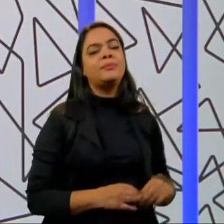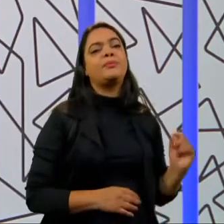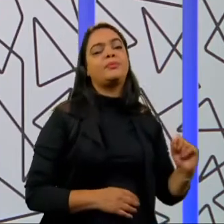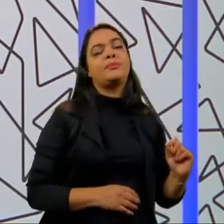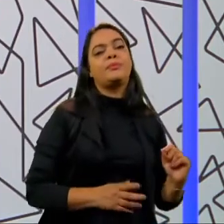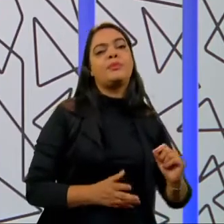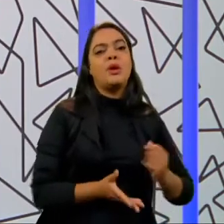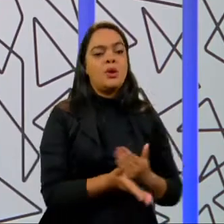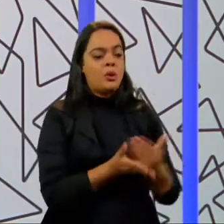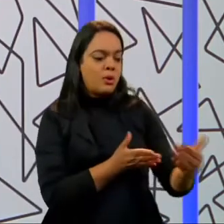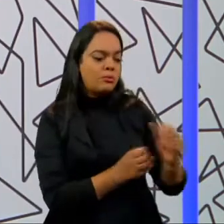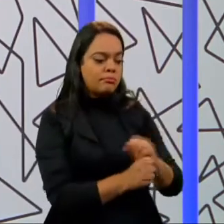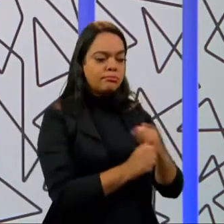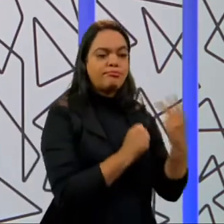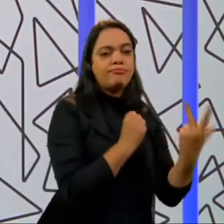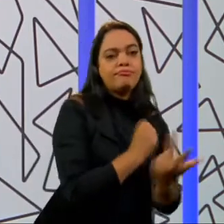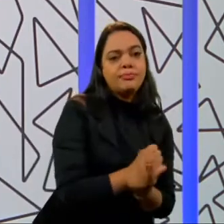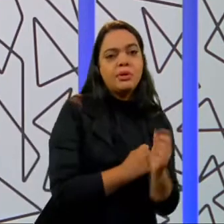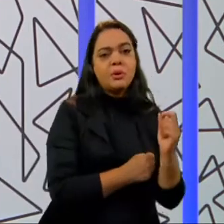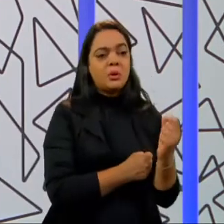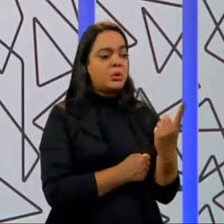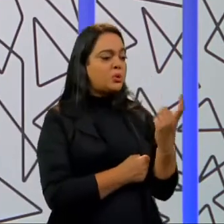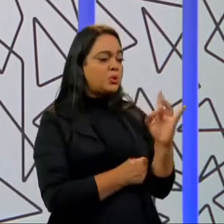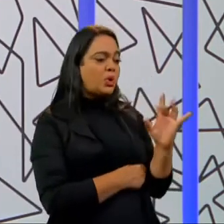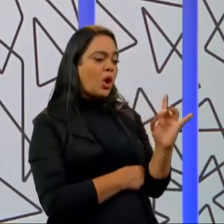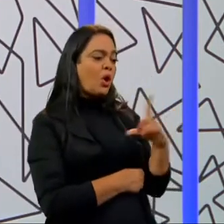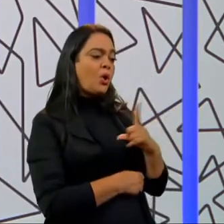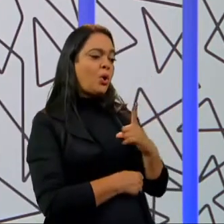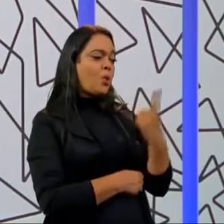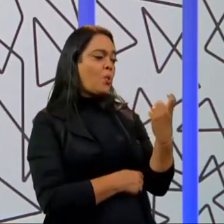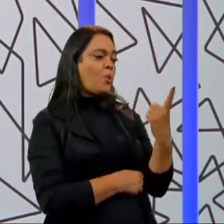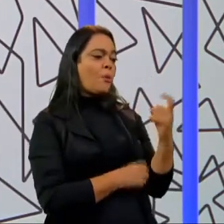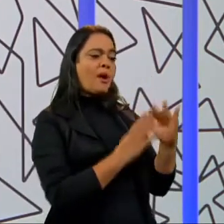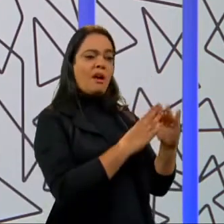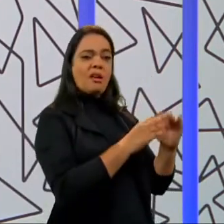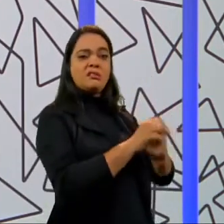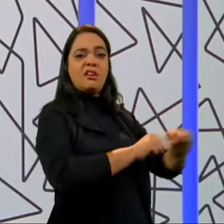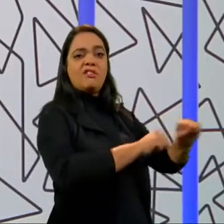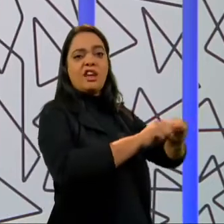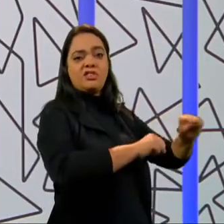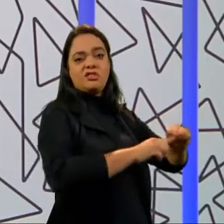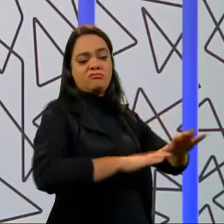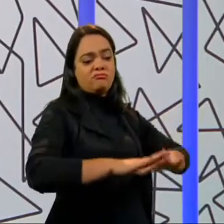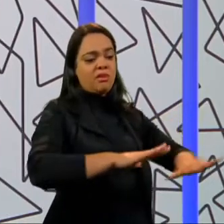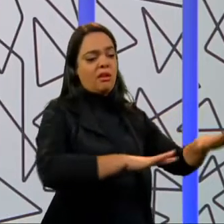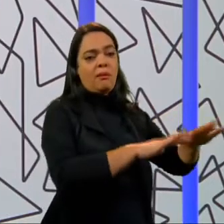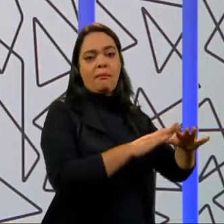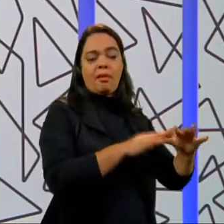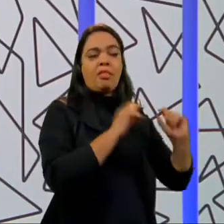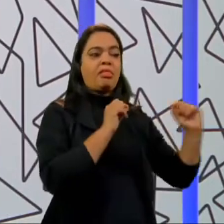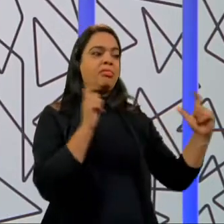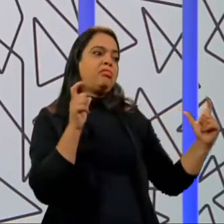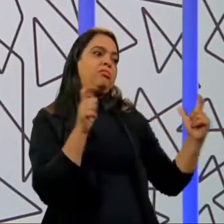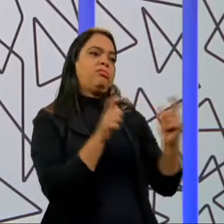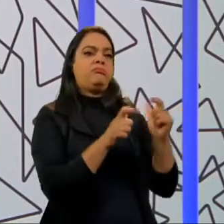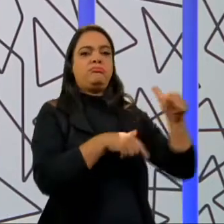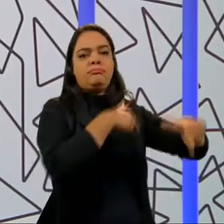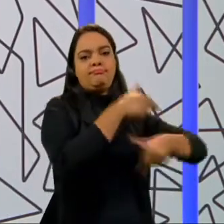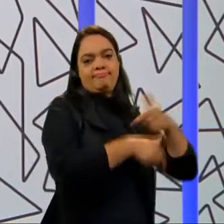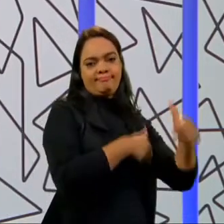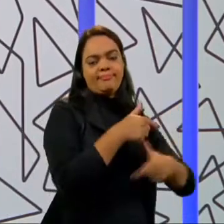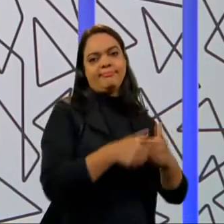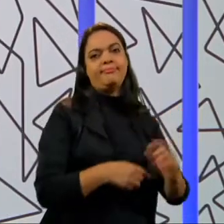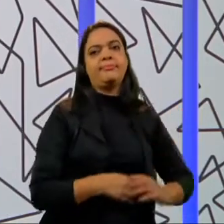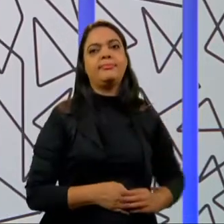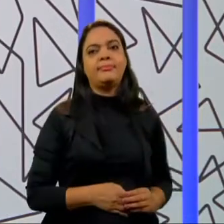ali. No início, ela ficou com uma faxina fixa, né? Um cliente fixo. Então, reduziu bastante o número de clientes que ela atendia.